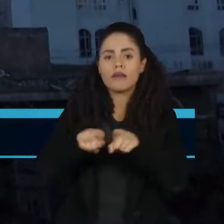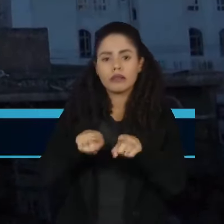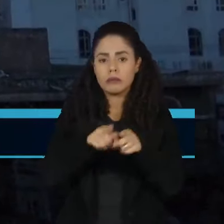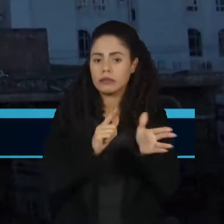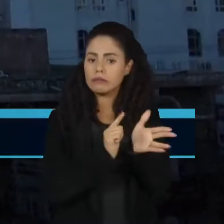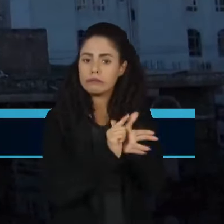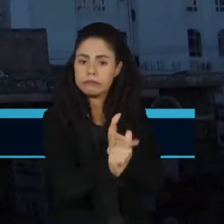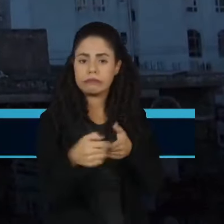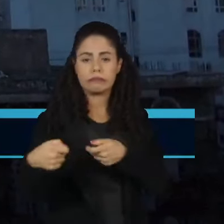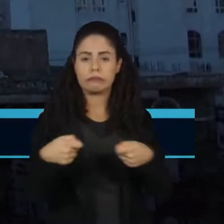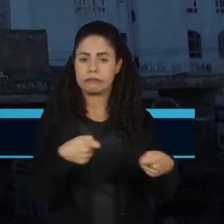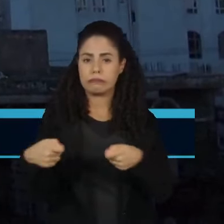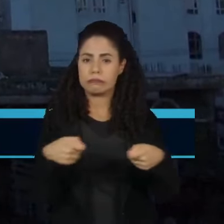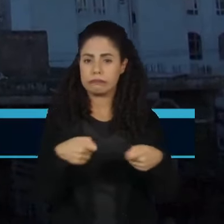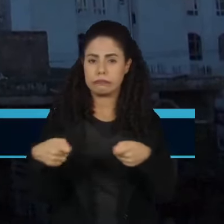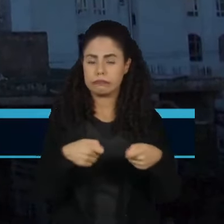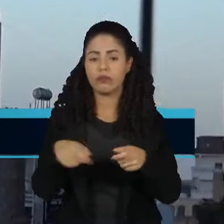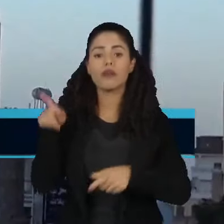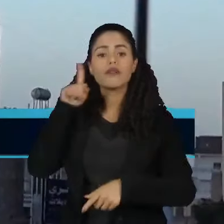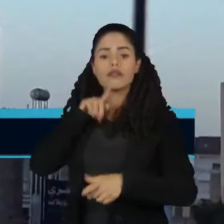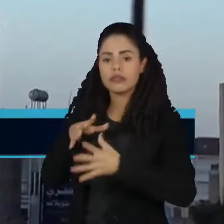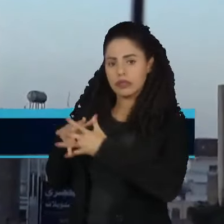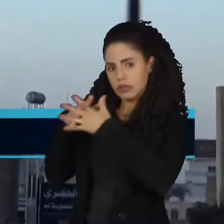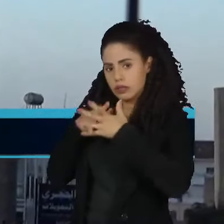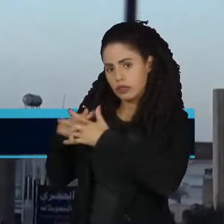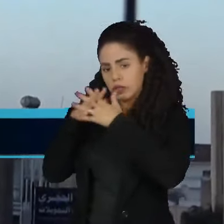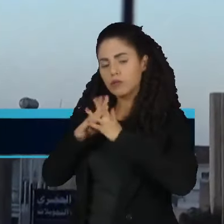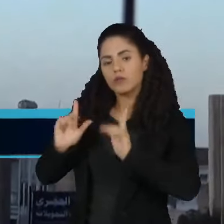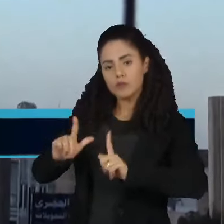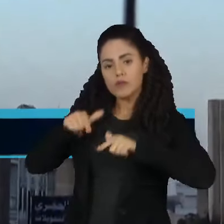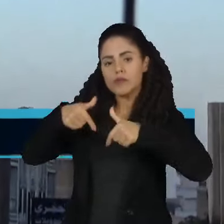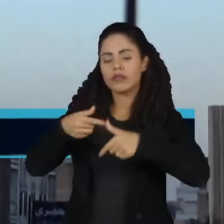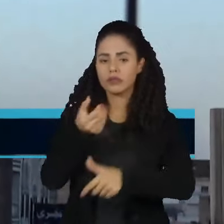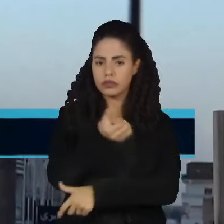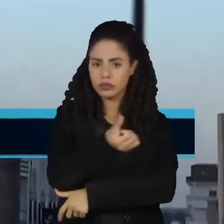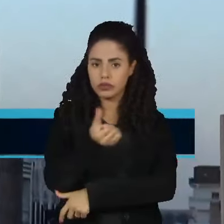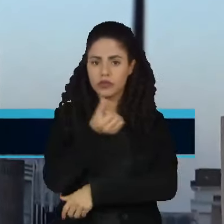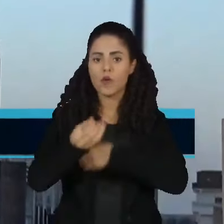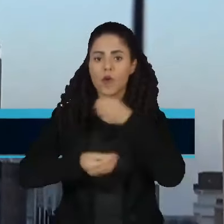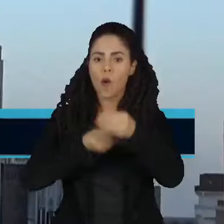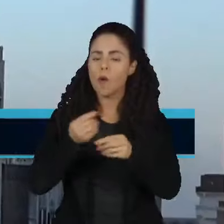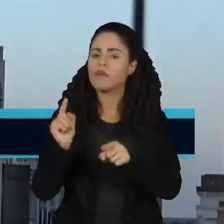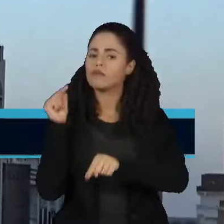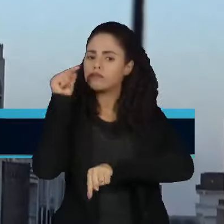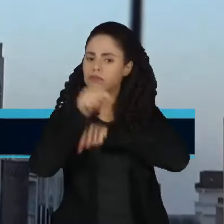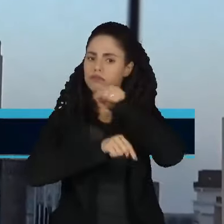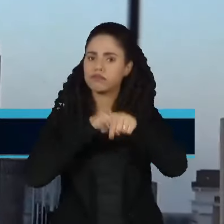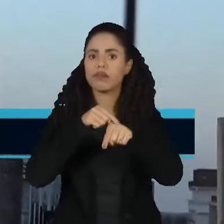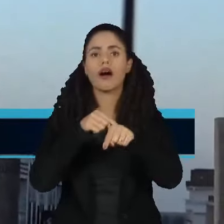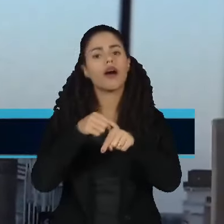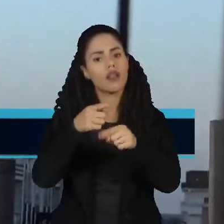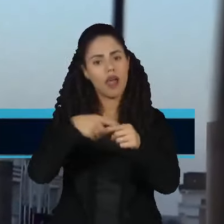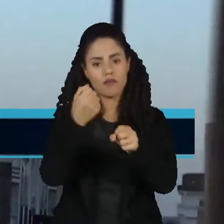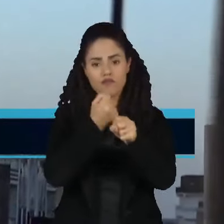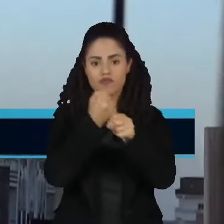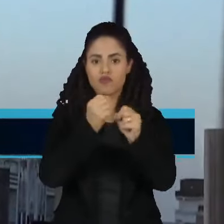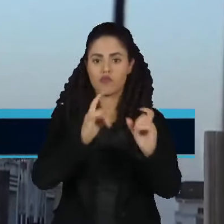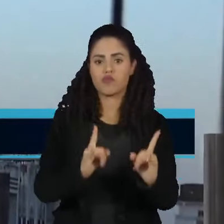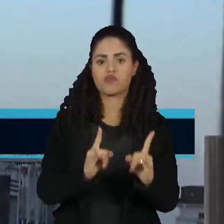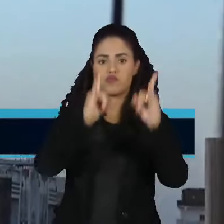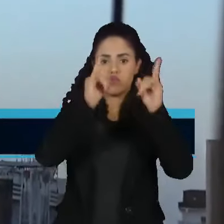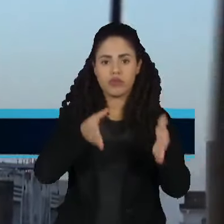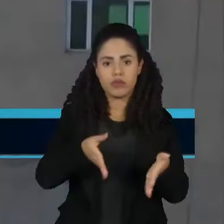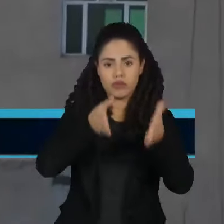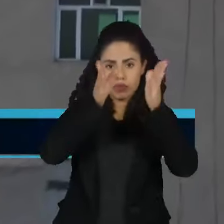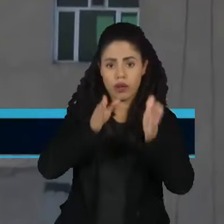Oriente Médio, as forças dos Estados Unidos agiram nesta sexta-feira, bombardeando a infraestrutura militar dos rutsis no